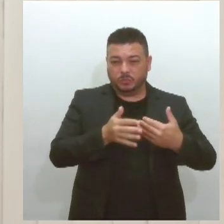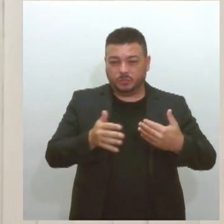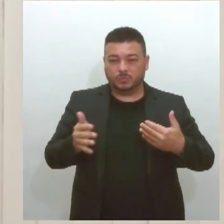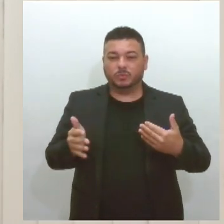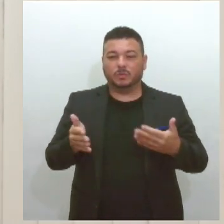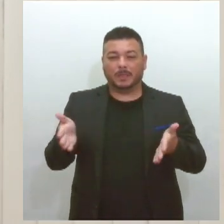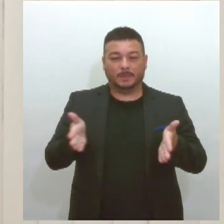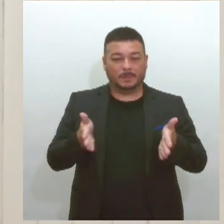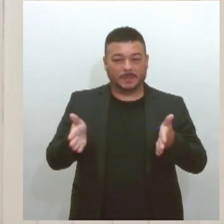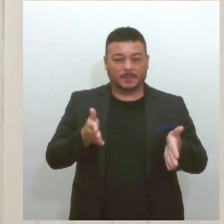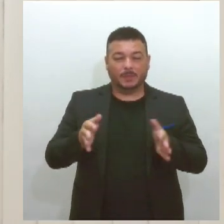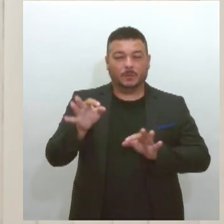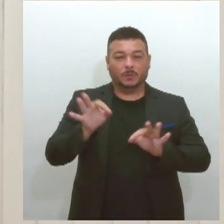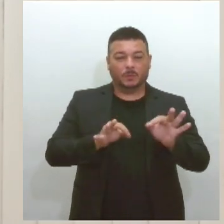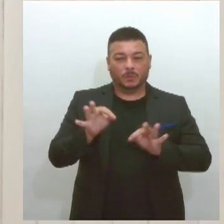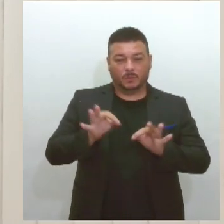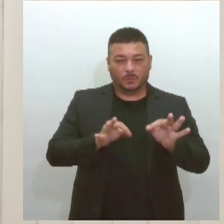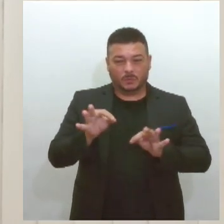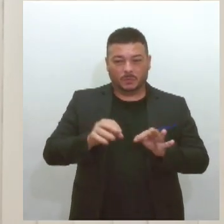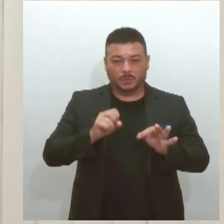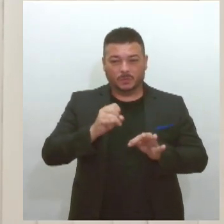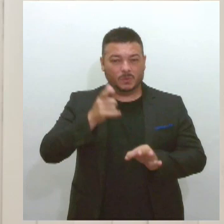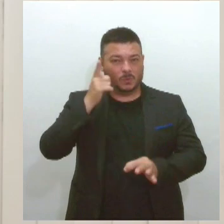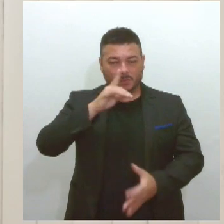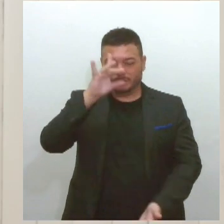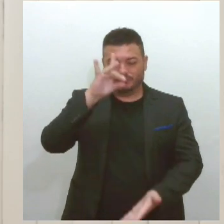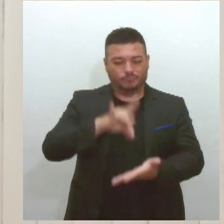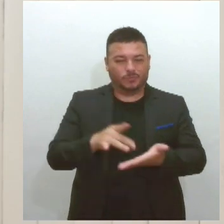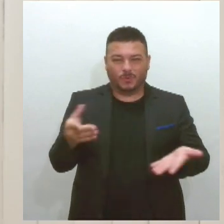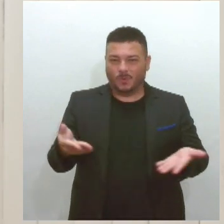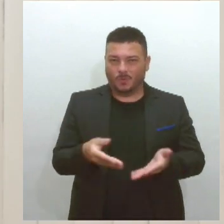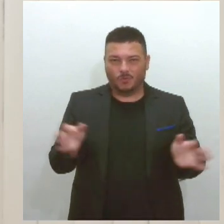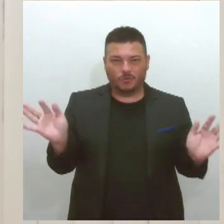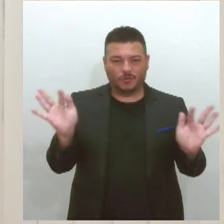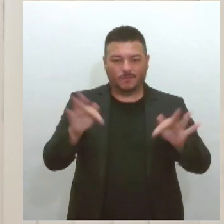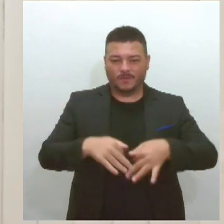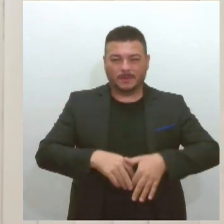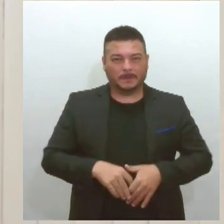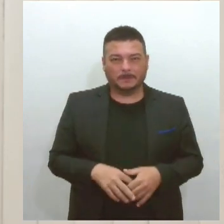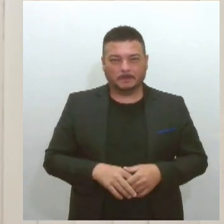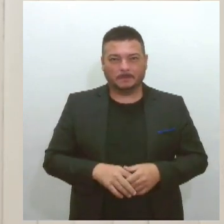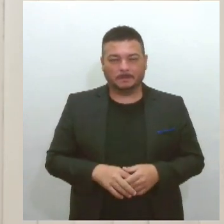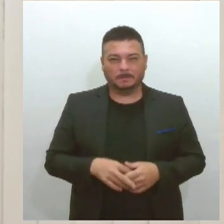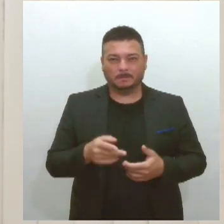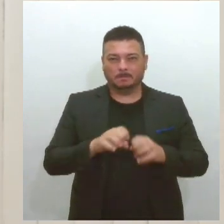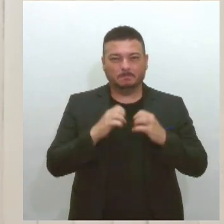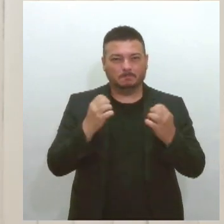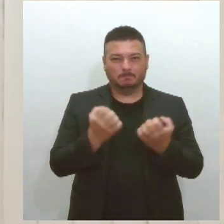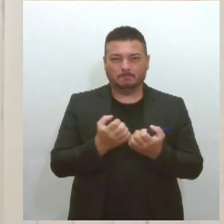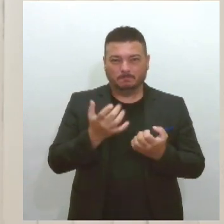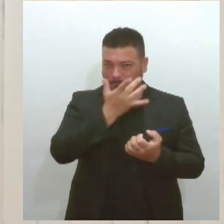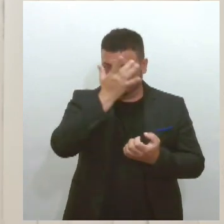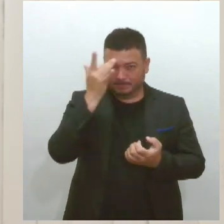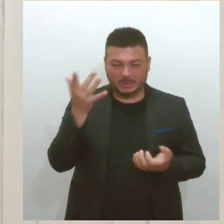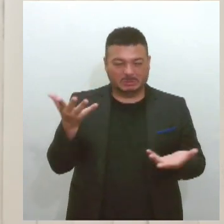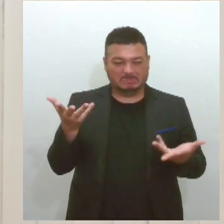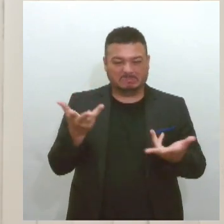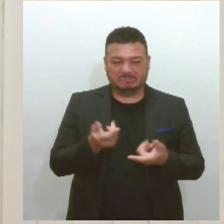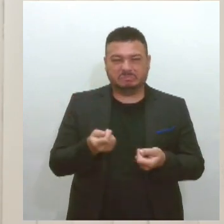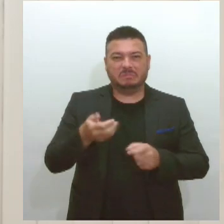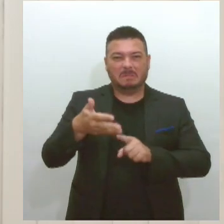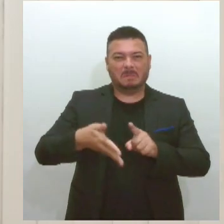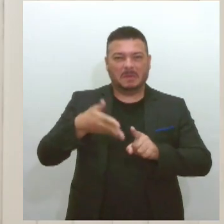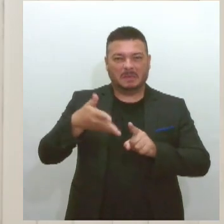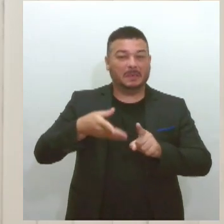organização se materializou hoje. Um grande evento, palestrantes de altíssimo nível, deputados de